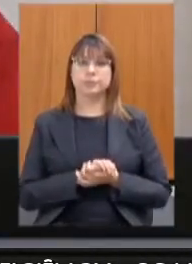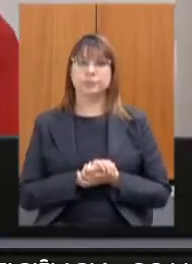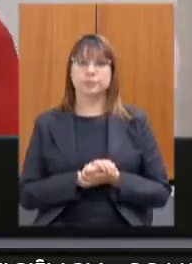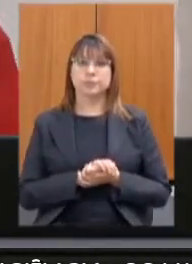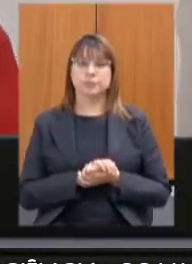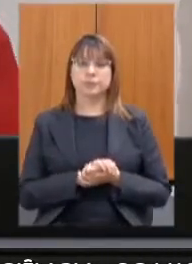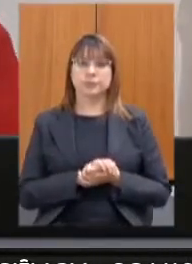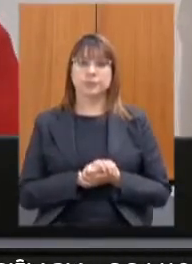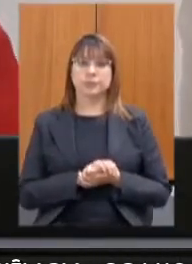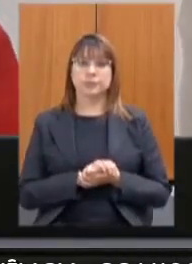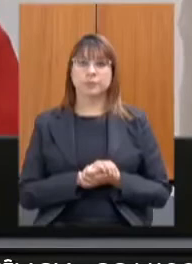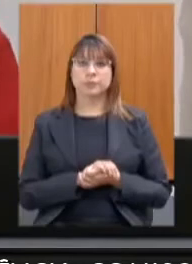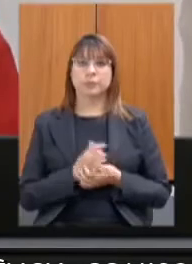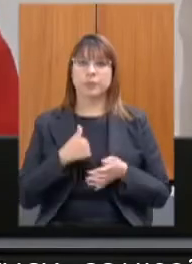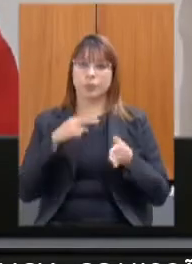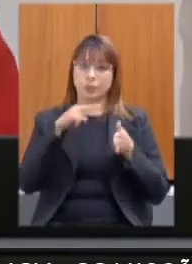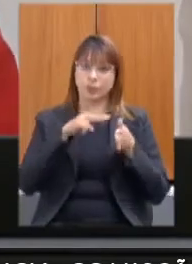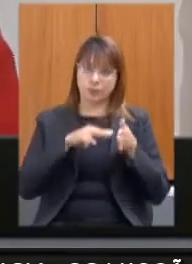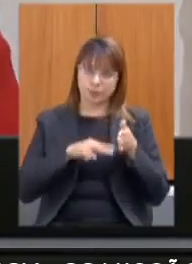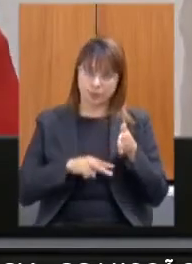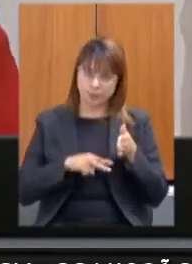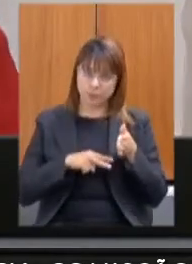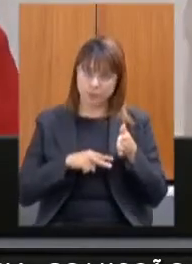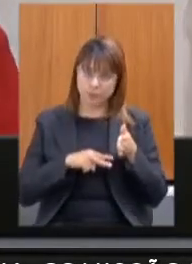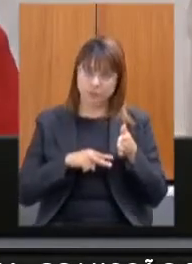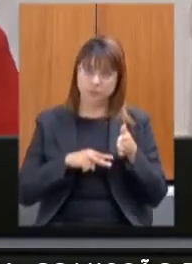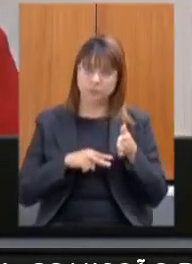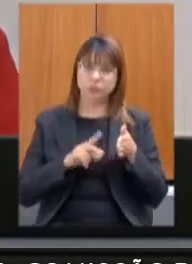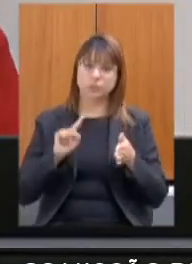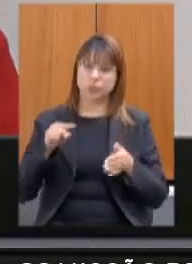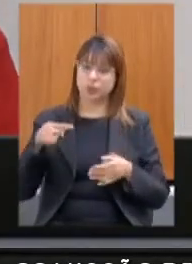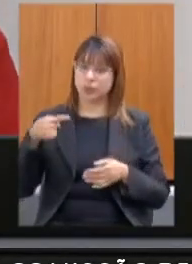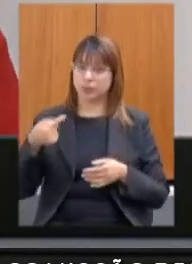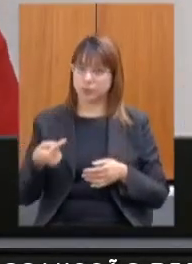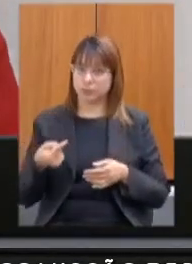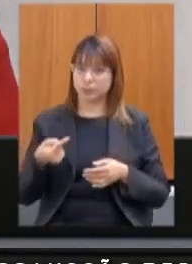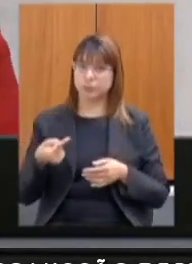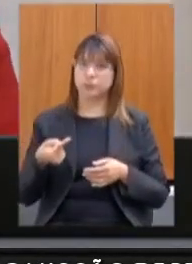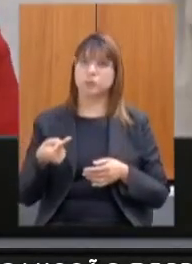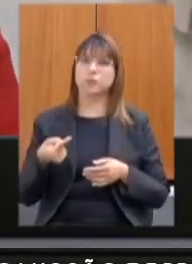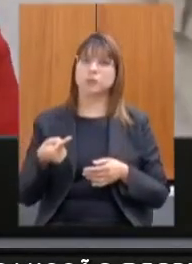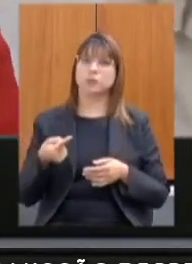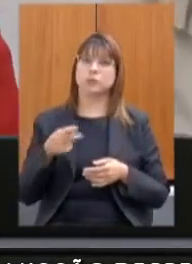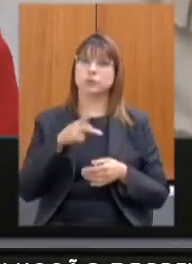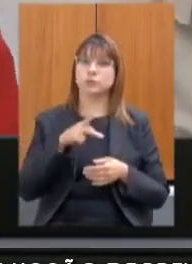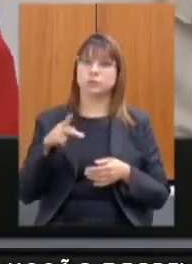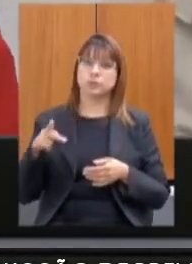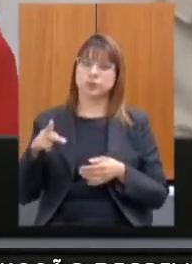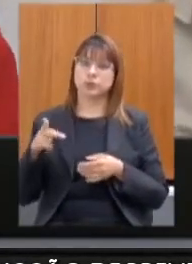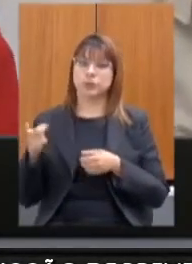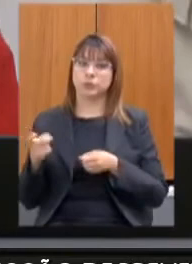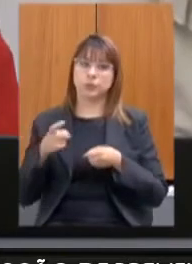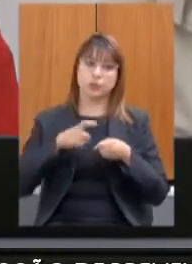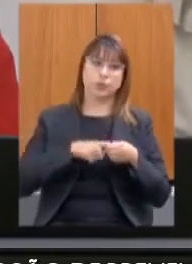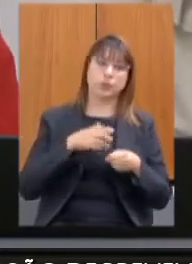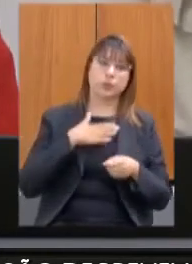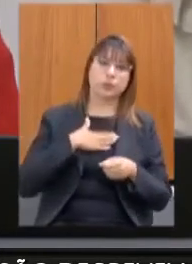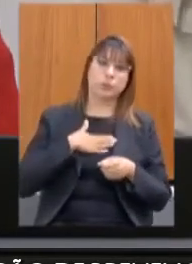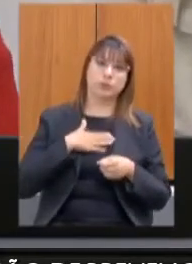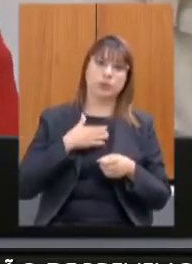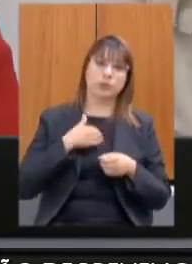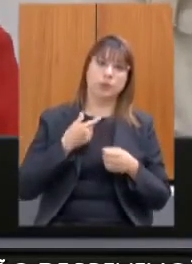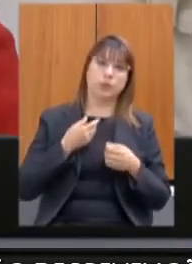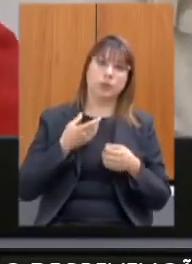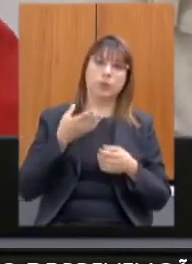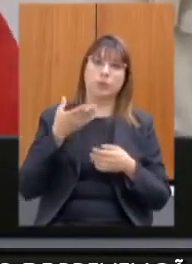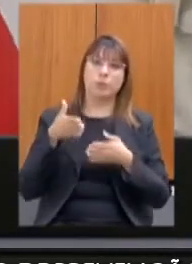eu vou fazer a leitura presidente Zé Guilherme em seguida você devolve a presidência para eu pedir para a deputada Beatriz que está